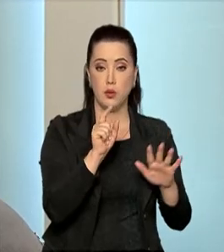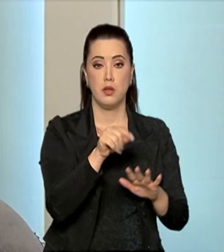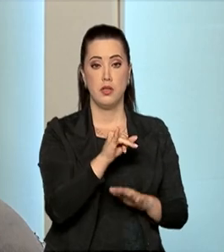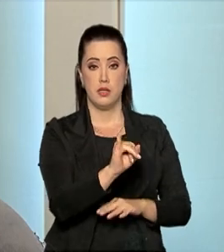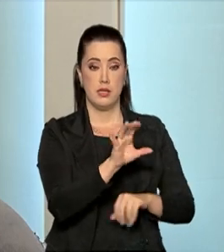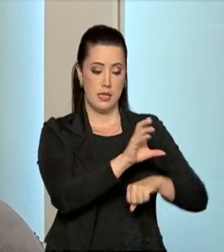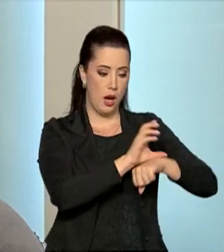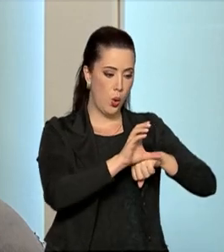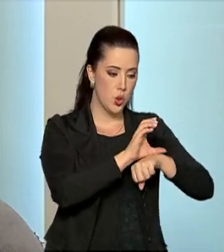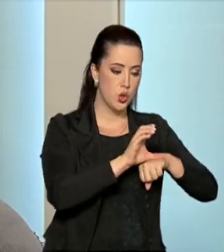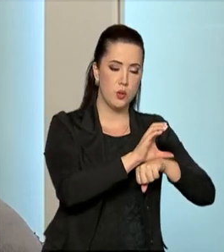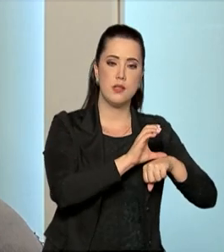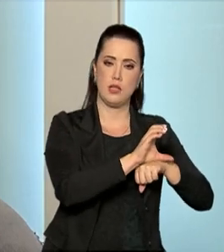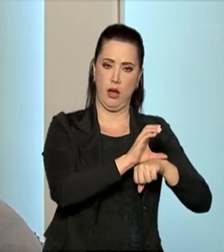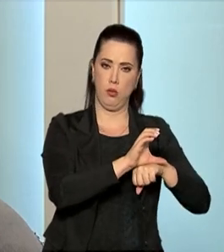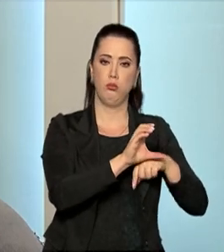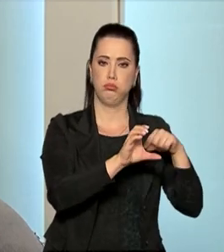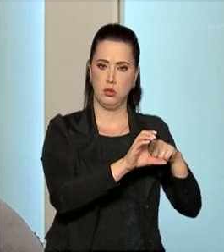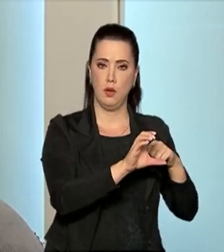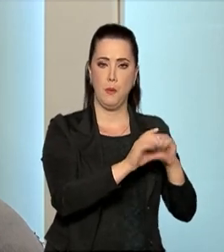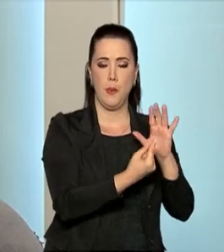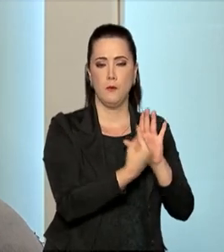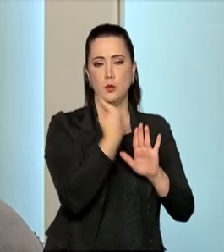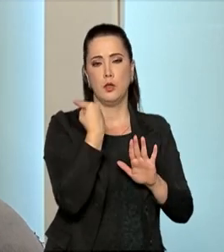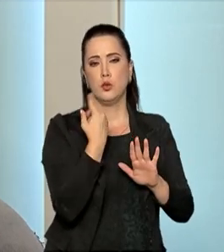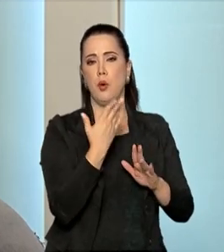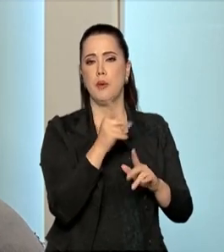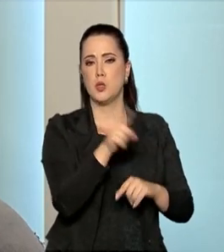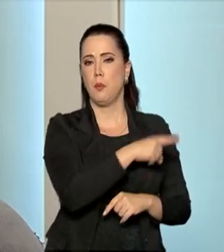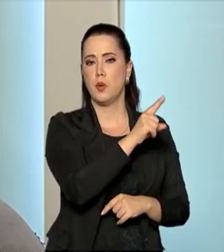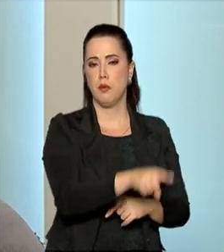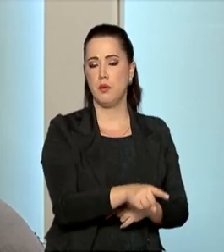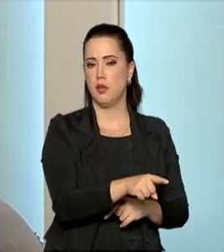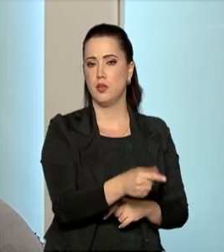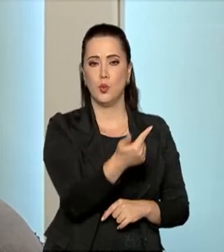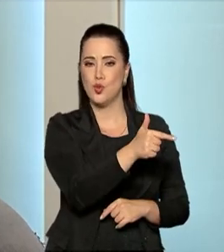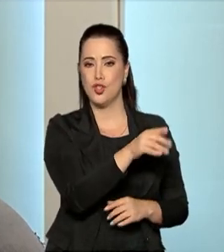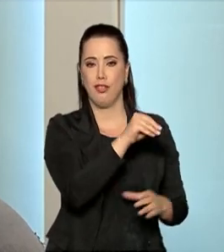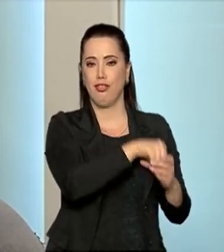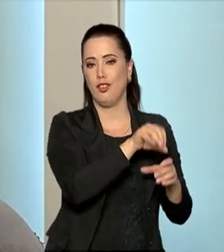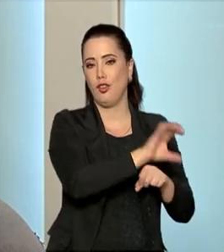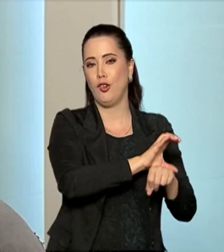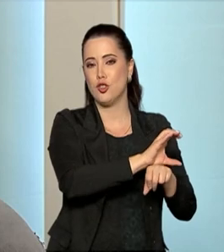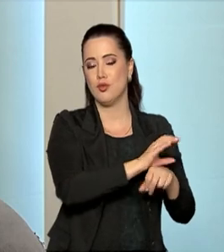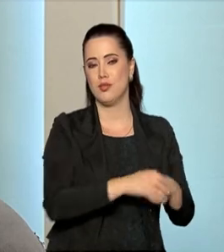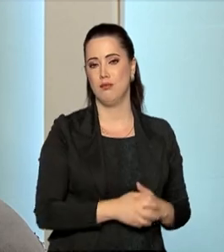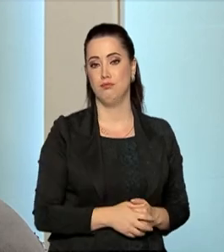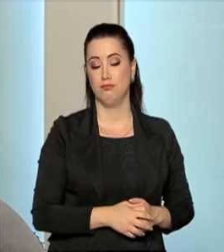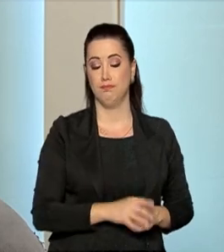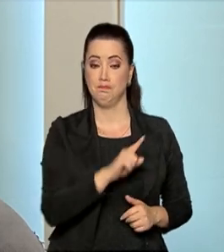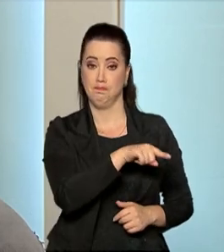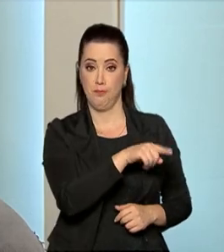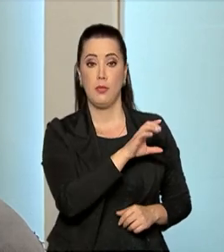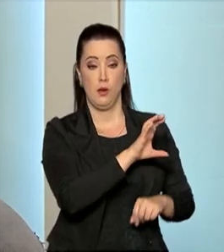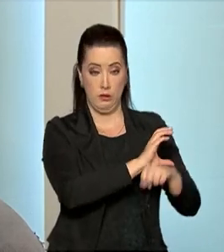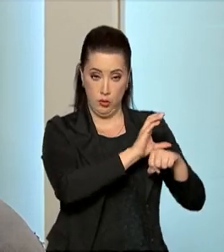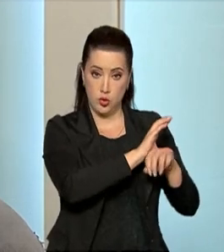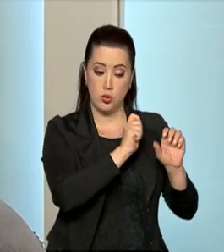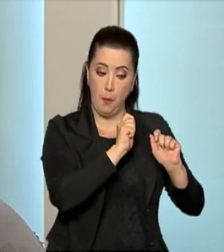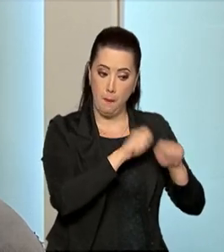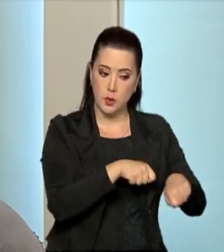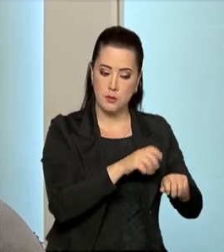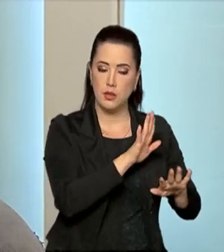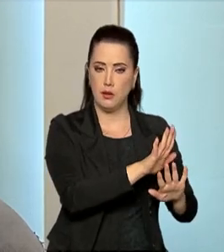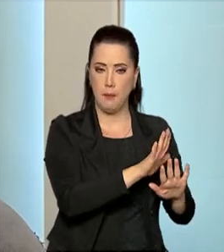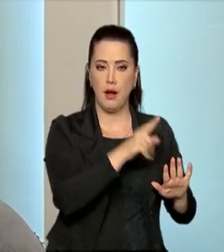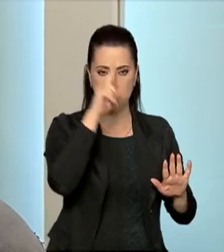permitisse a mineração em terras indígenas, ele não teria colocado isso no artigo 231. Na realidade, ele permitiu, mas